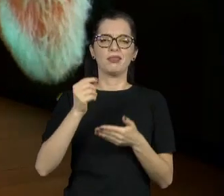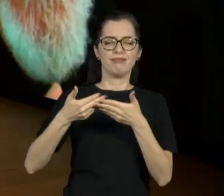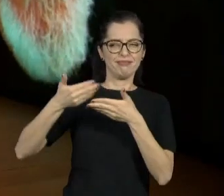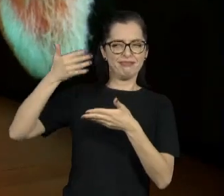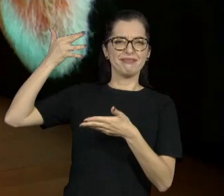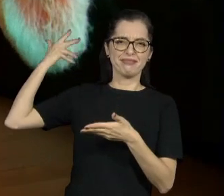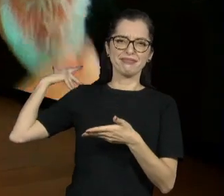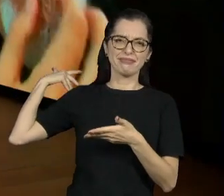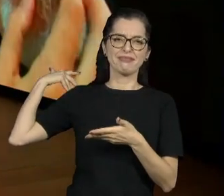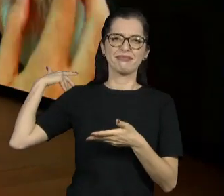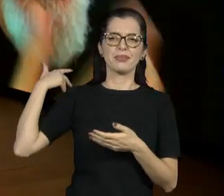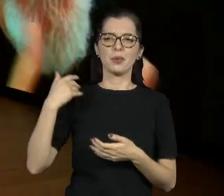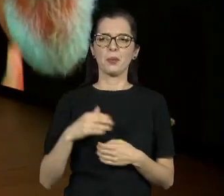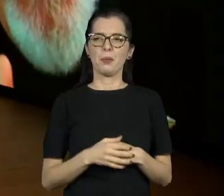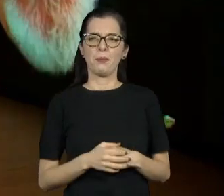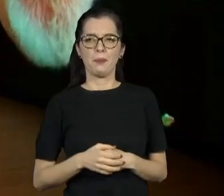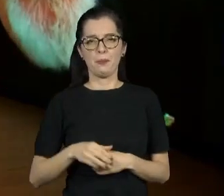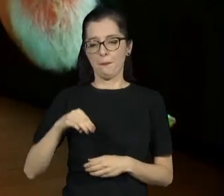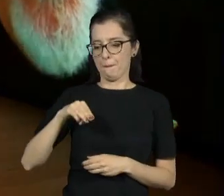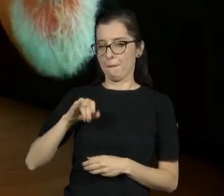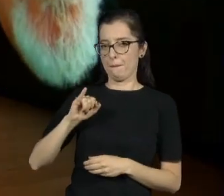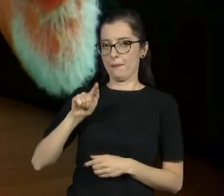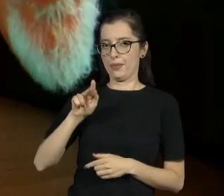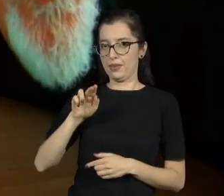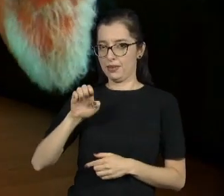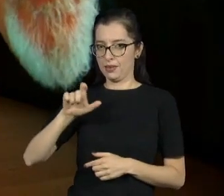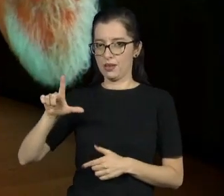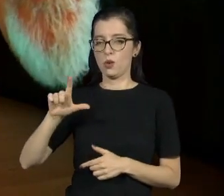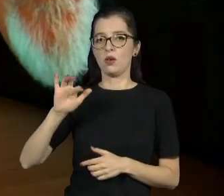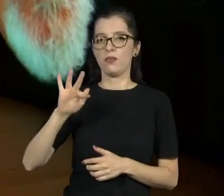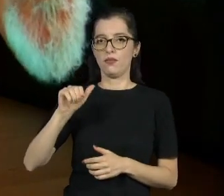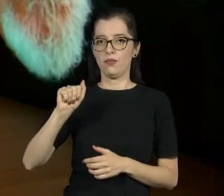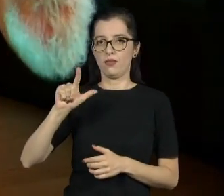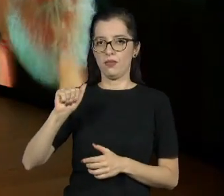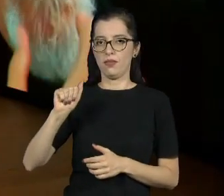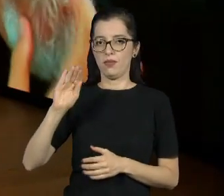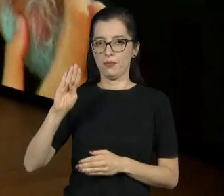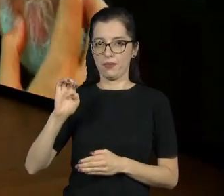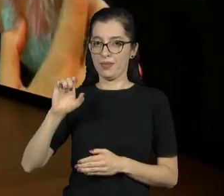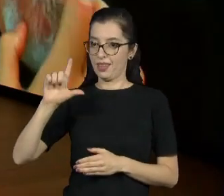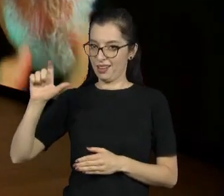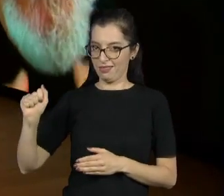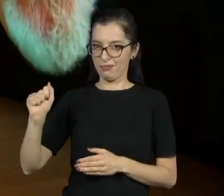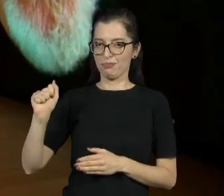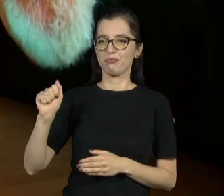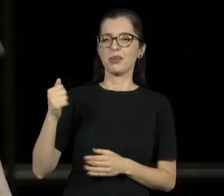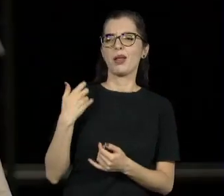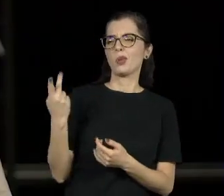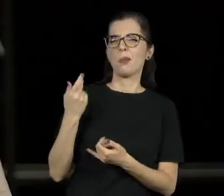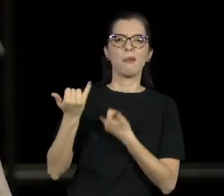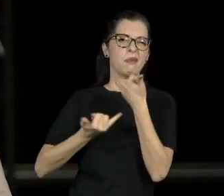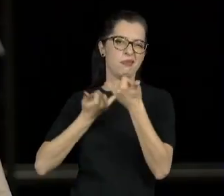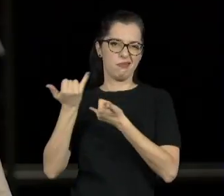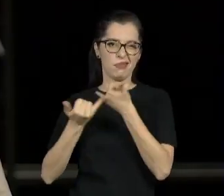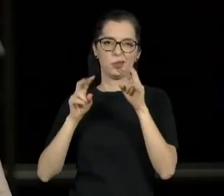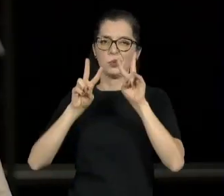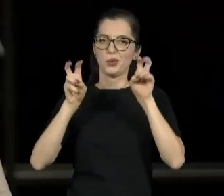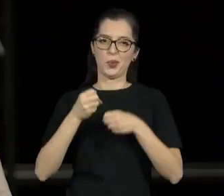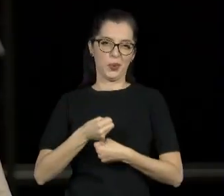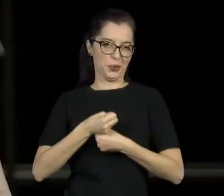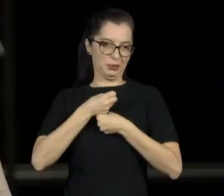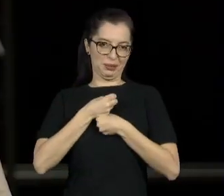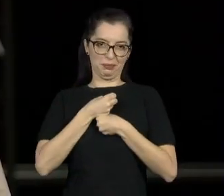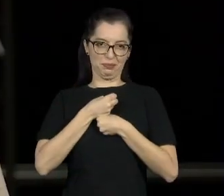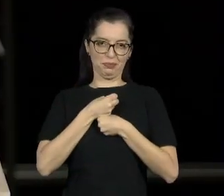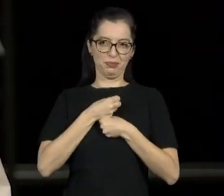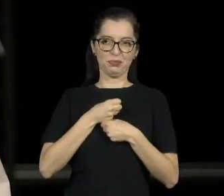Falabella e eu estava de brincadeira, fiquei segurando um Oscar de brincadeira e passou uma senhora, uma brasileira, falou, ai, que bom que você ganhou até